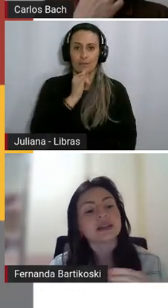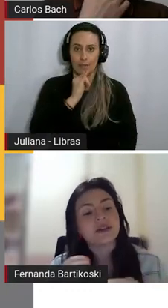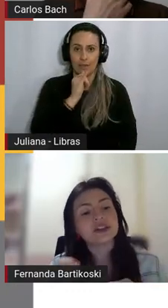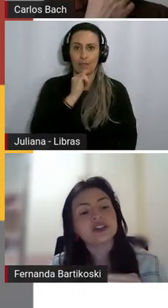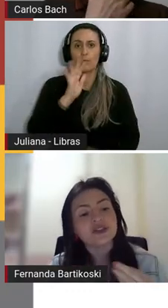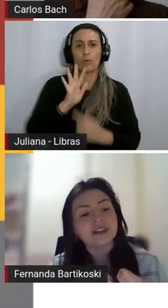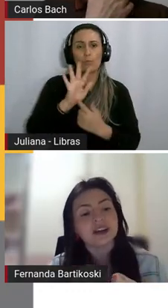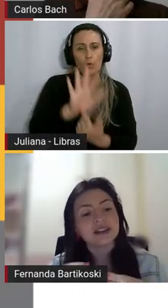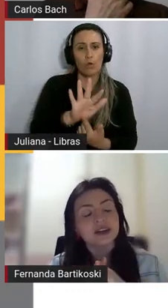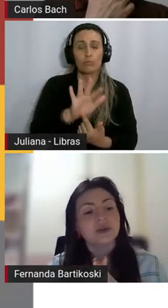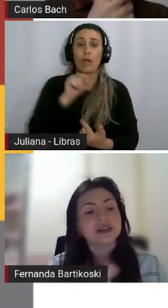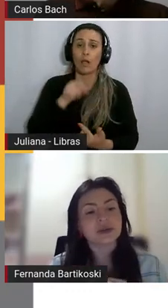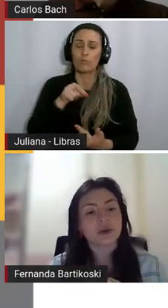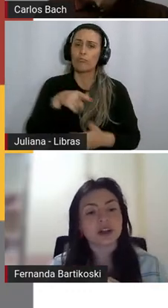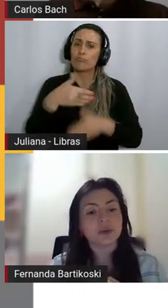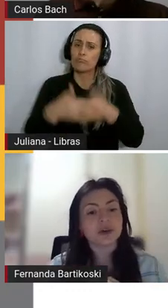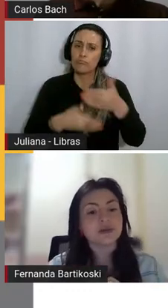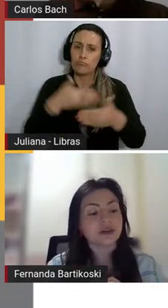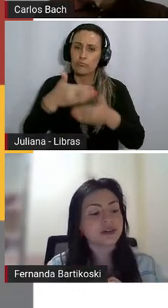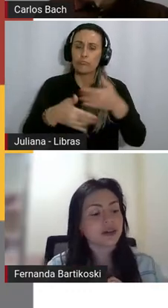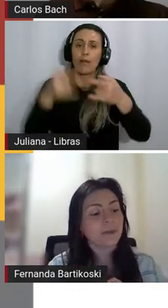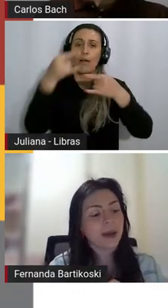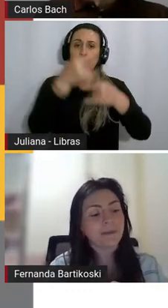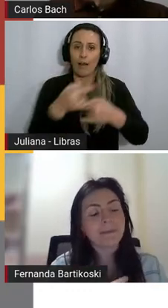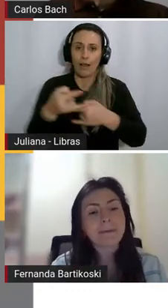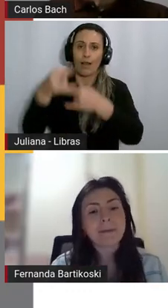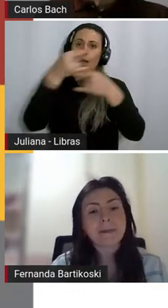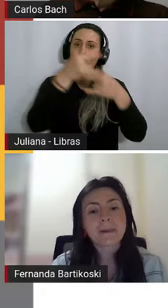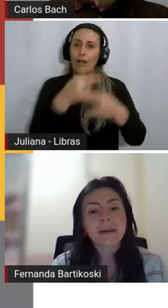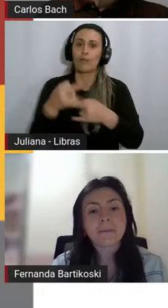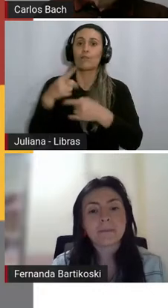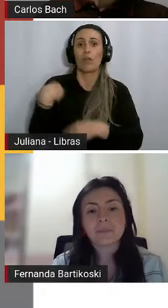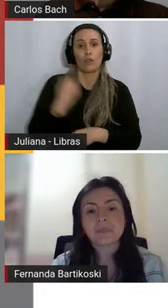longo dessa live, gente vai trazendo essas contribuições também.